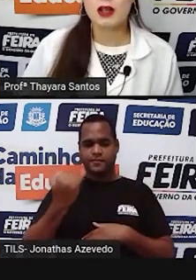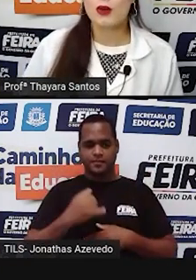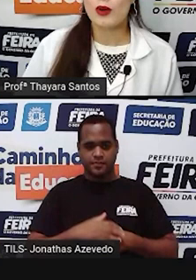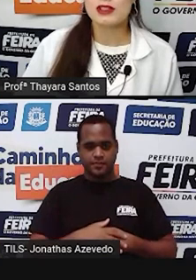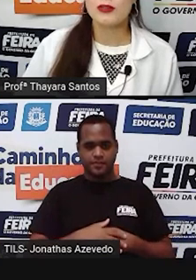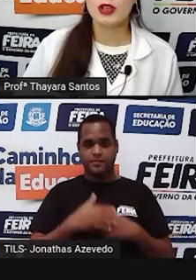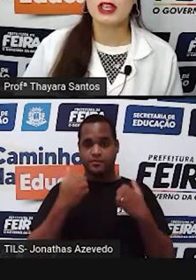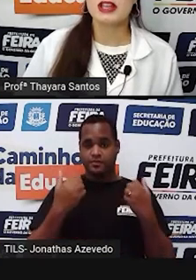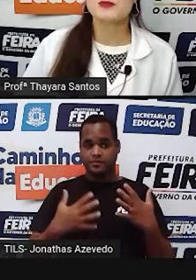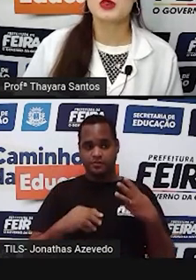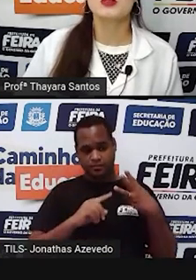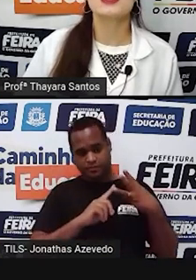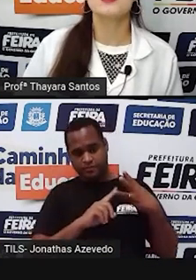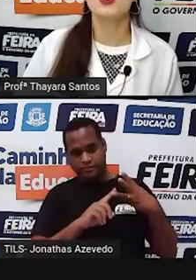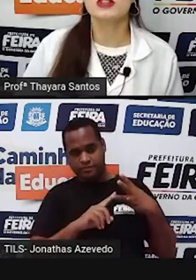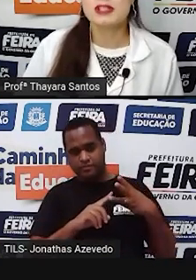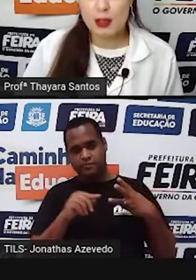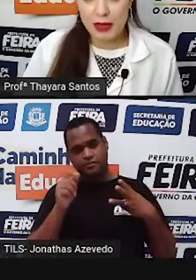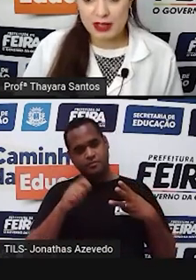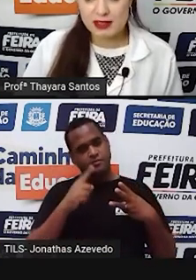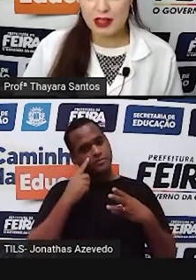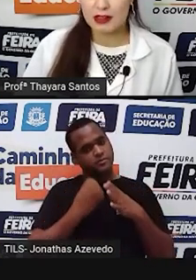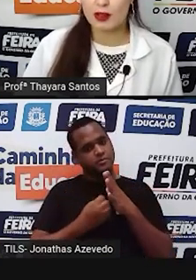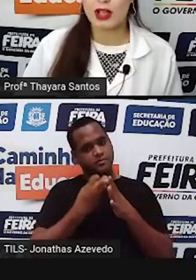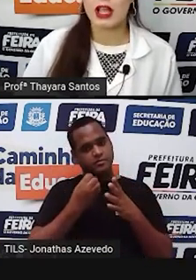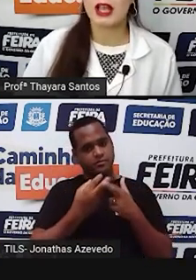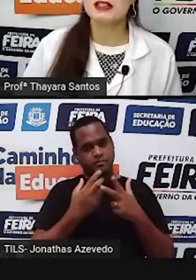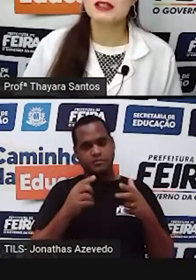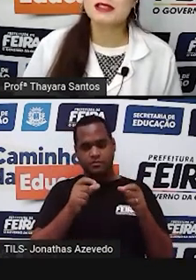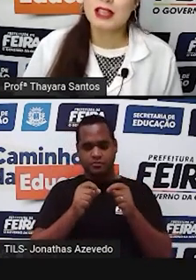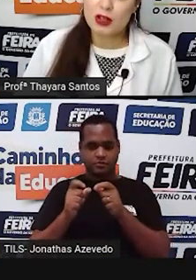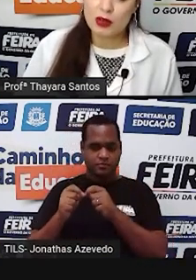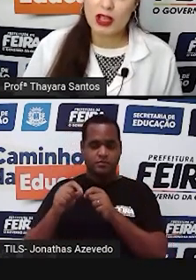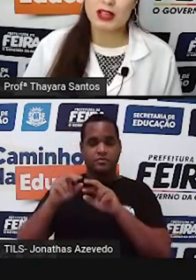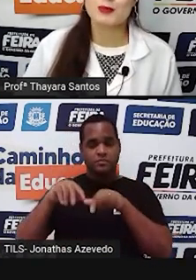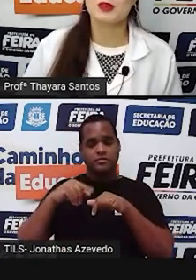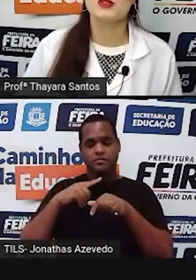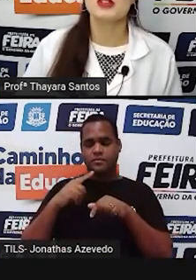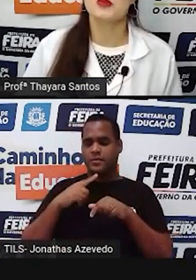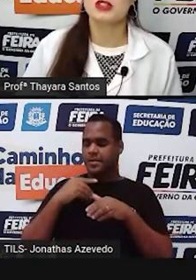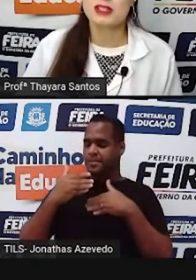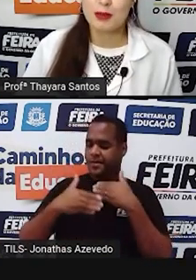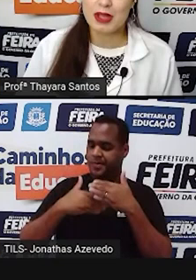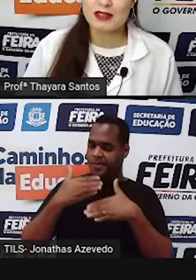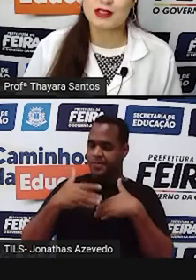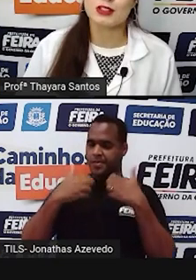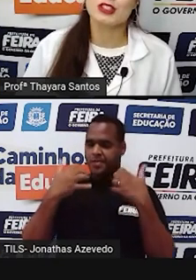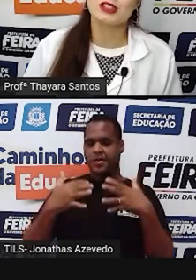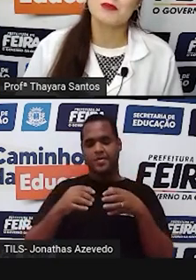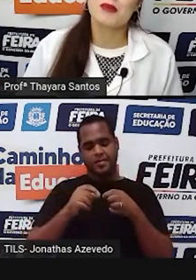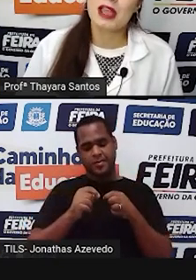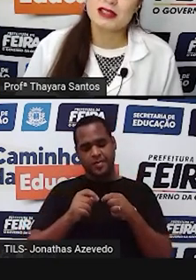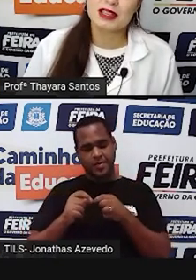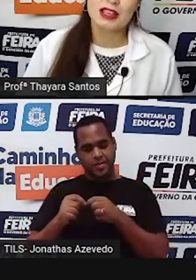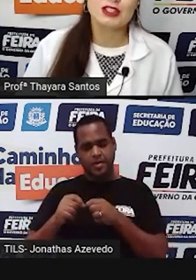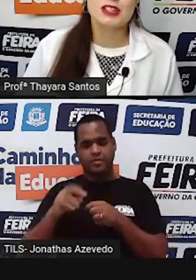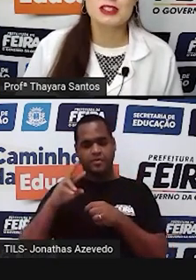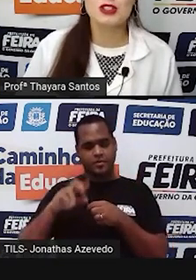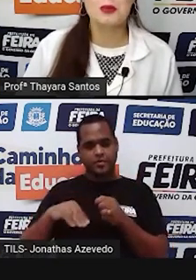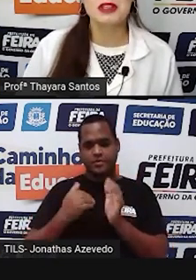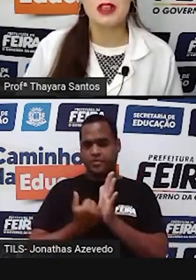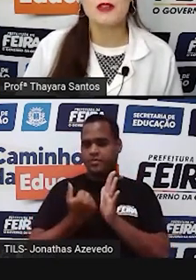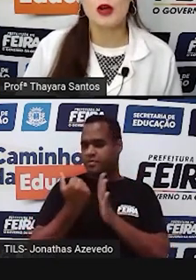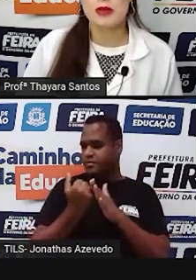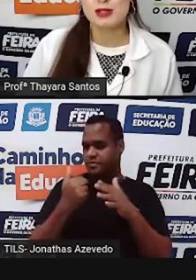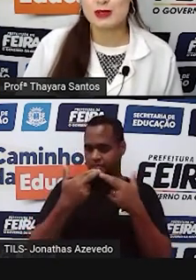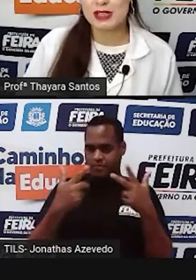Terceira coisa foi que elas produzem muitas sementes, né? Então, a cada ciclo elas produzem muitas sementes. Então, a gente tem mais chances